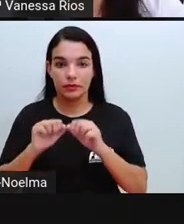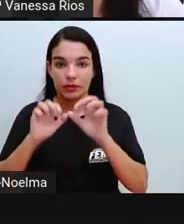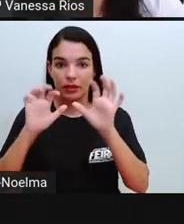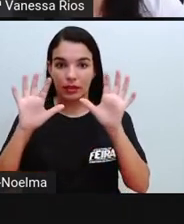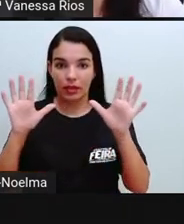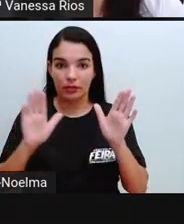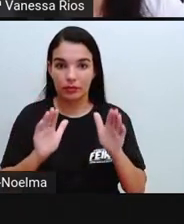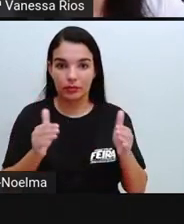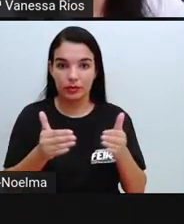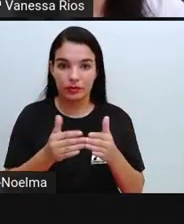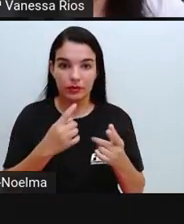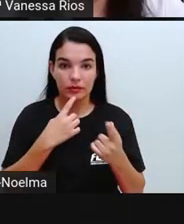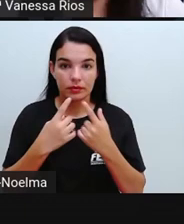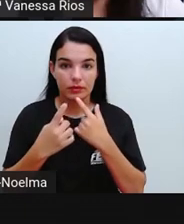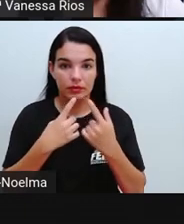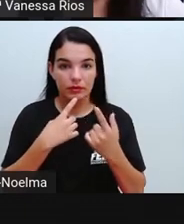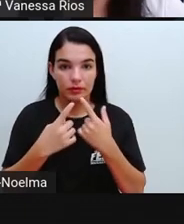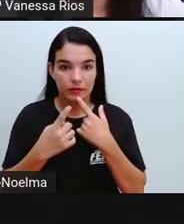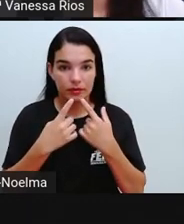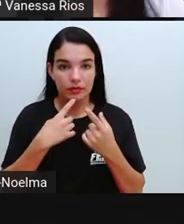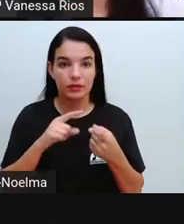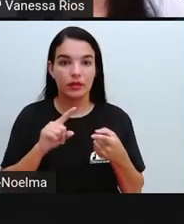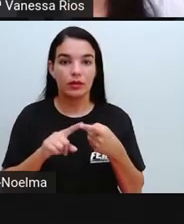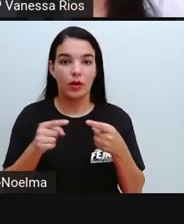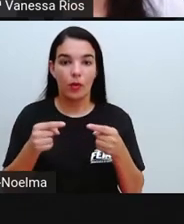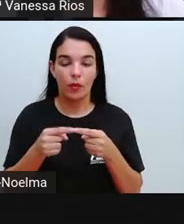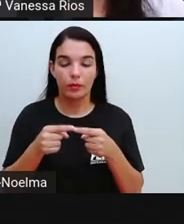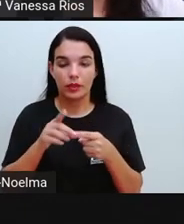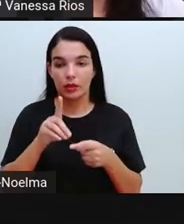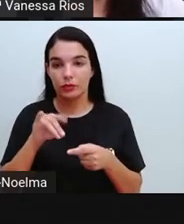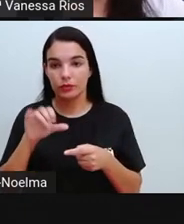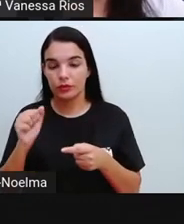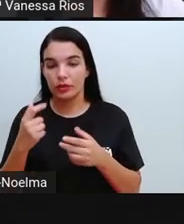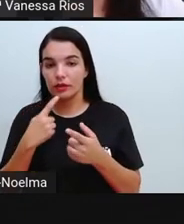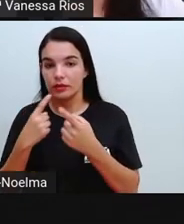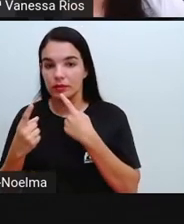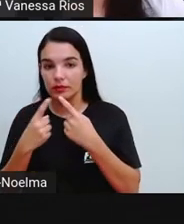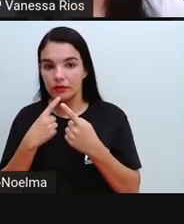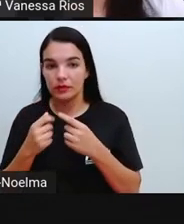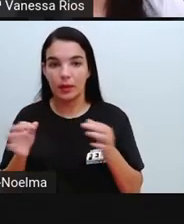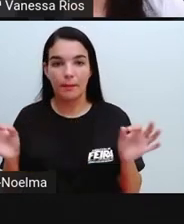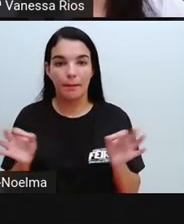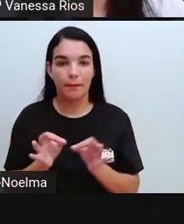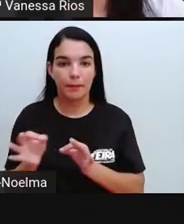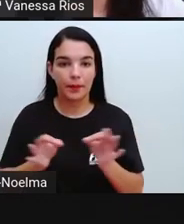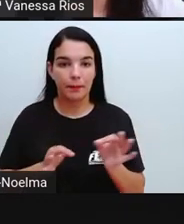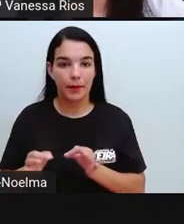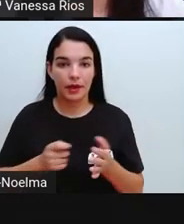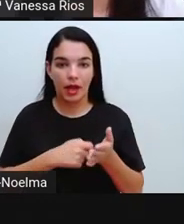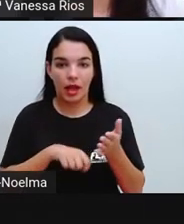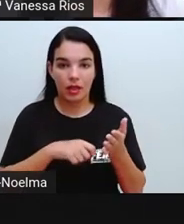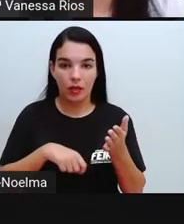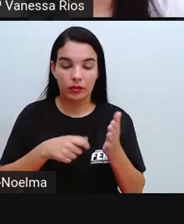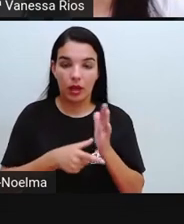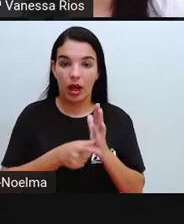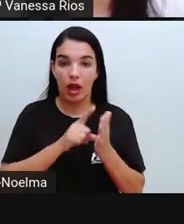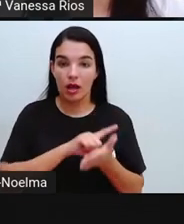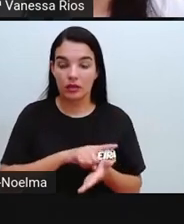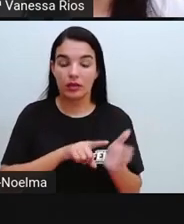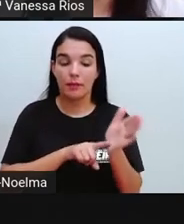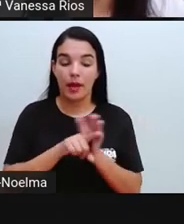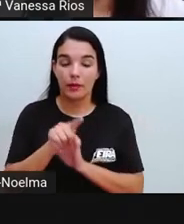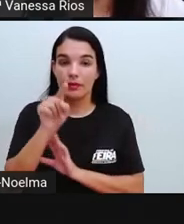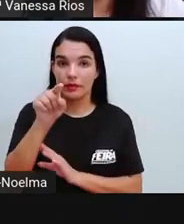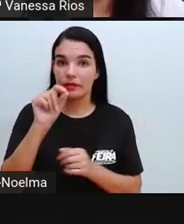objetivo da entrevista para o entrevistado, combinar o dia da entrevista, preparar e anotar com antecedência